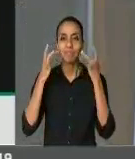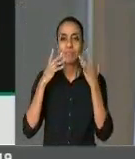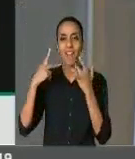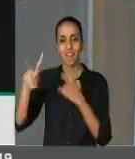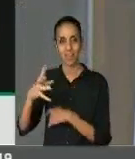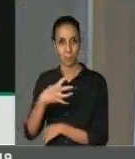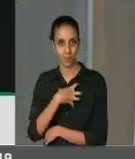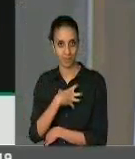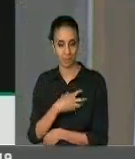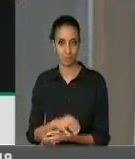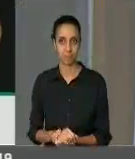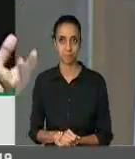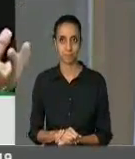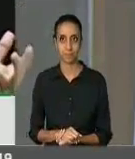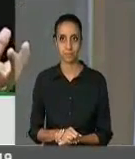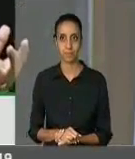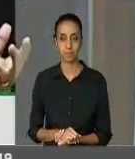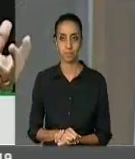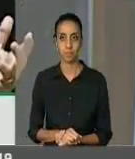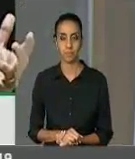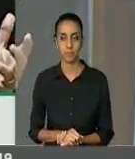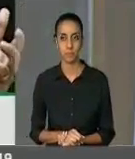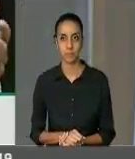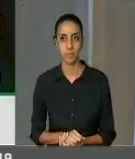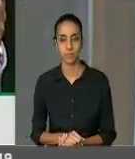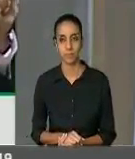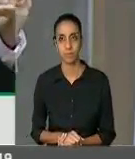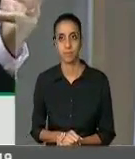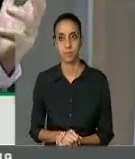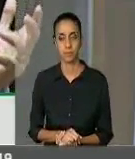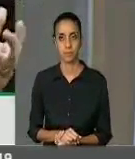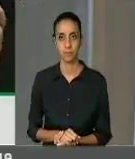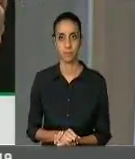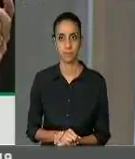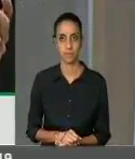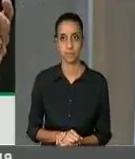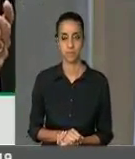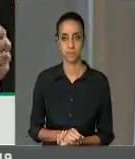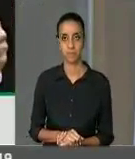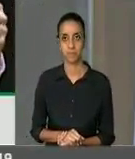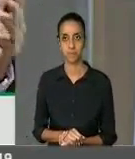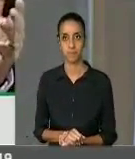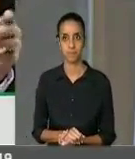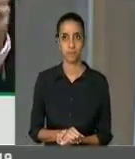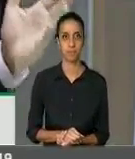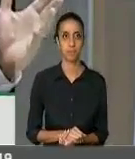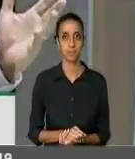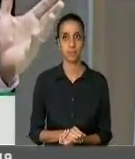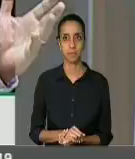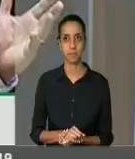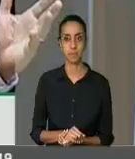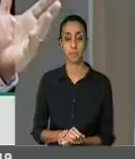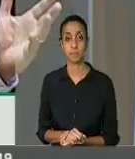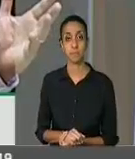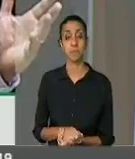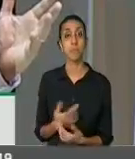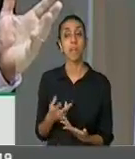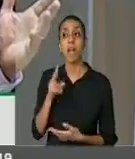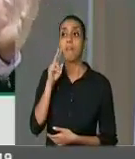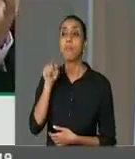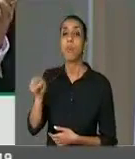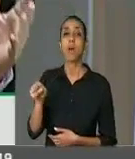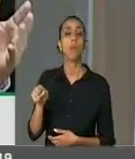da Bahia. E, lá, nós podemos acompanhar a voz, que é a voz de todo o país.